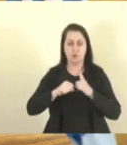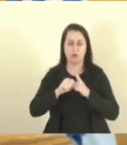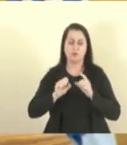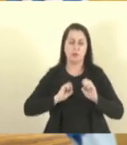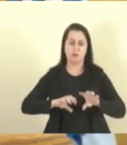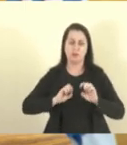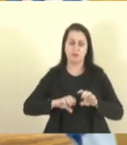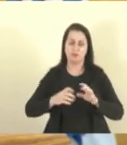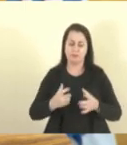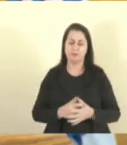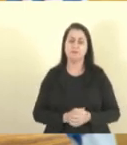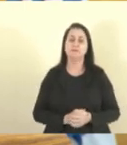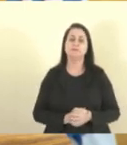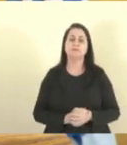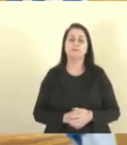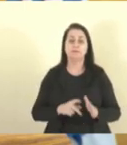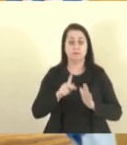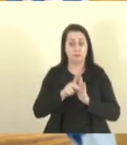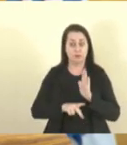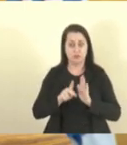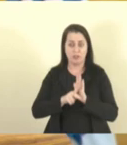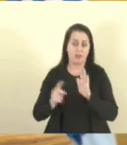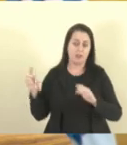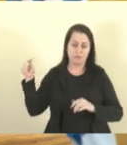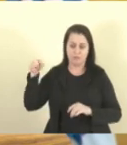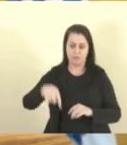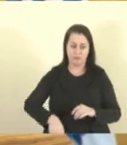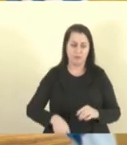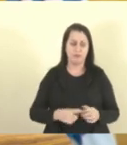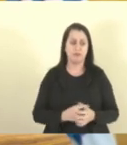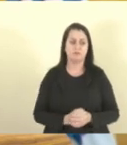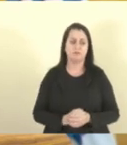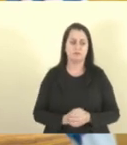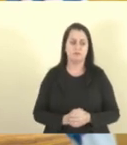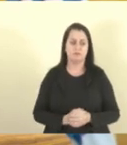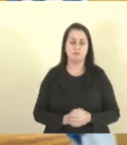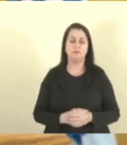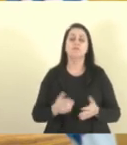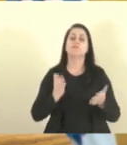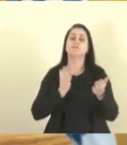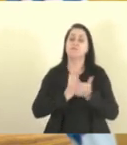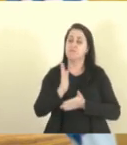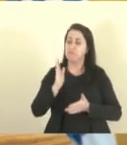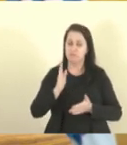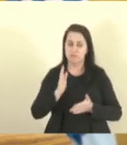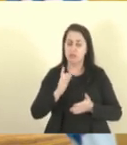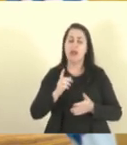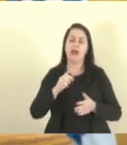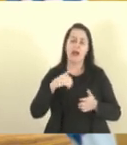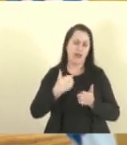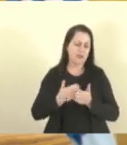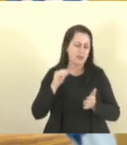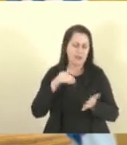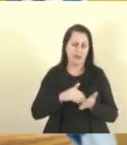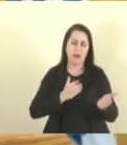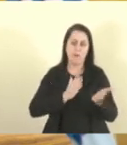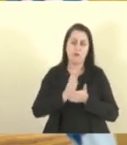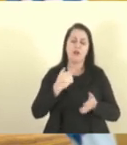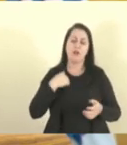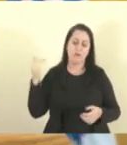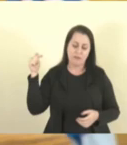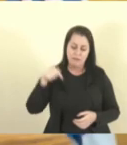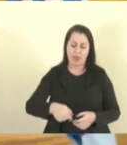enquanto esse projeto não vier para cá, enquanto esse projeto não for aprovado, eu vou vir aqui da tribuna,